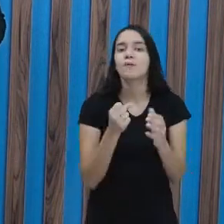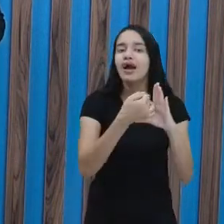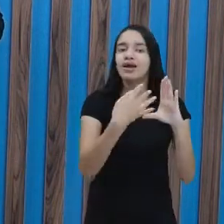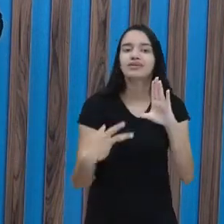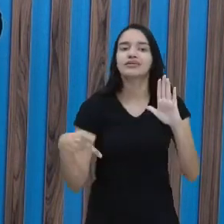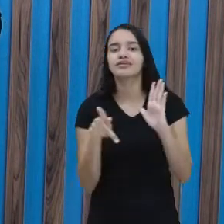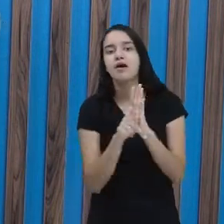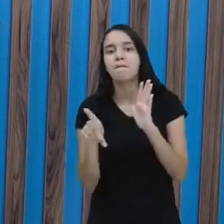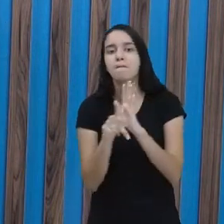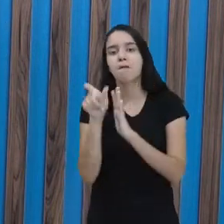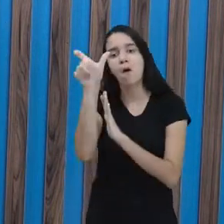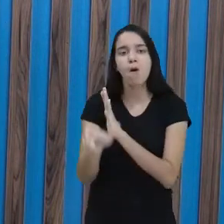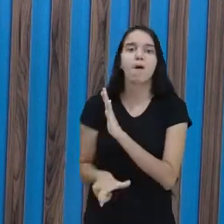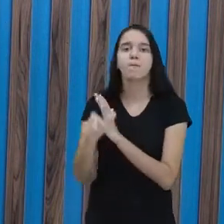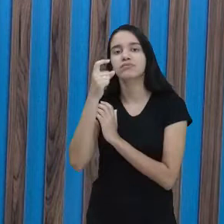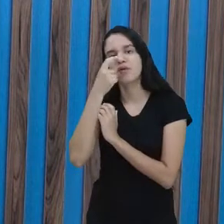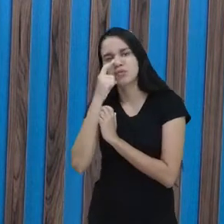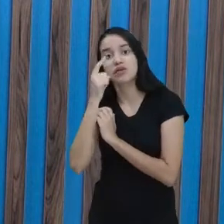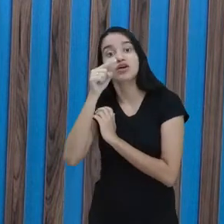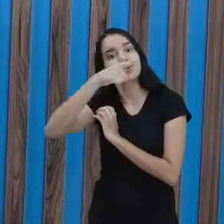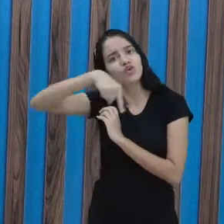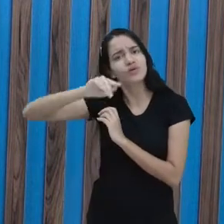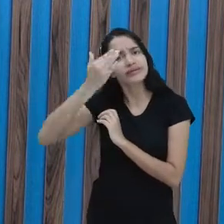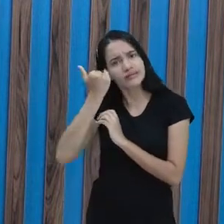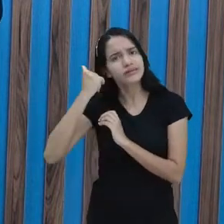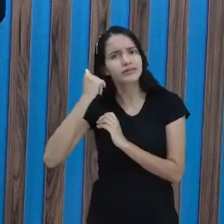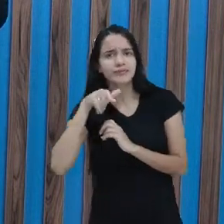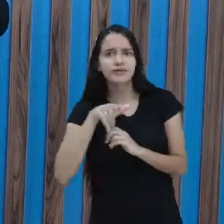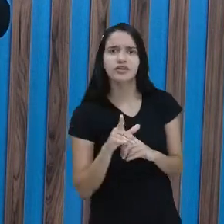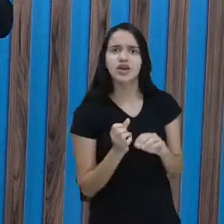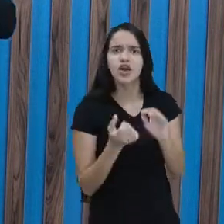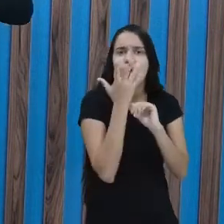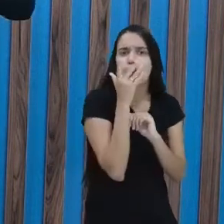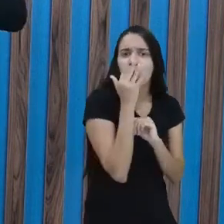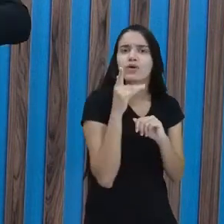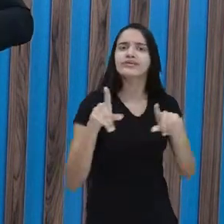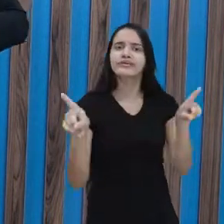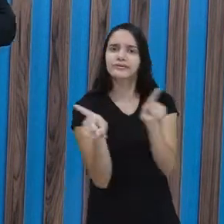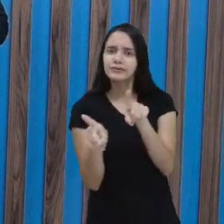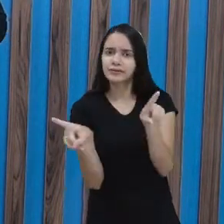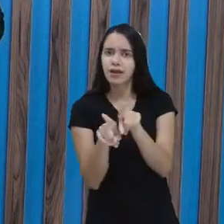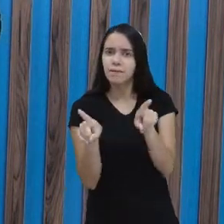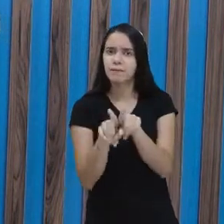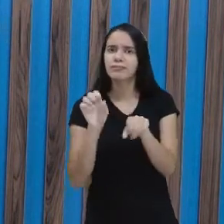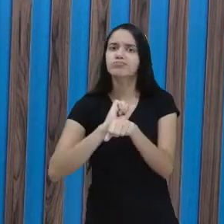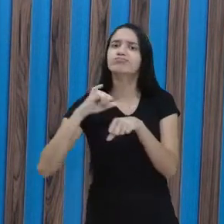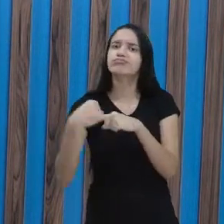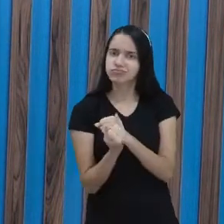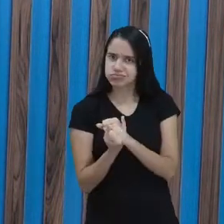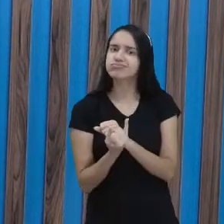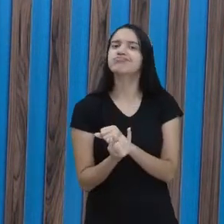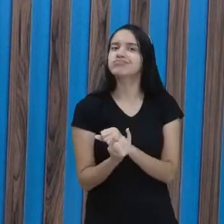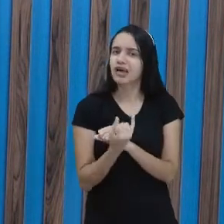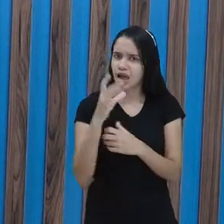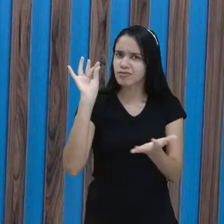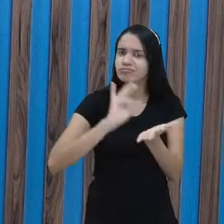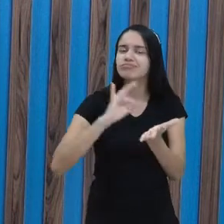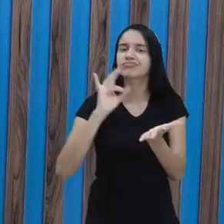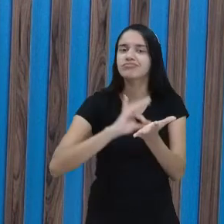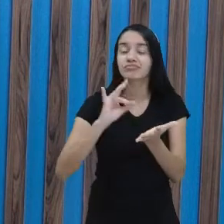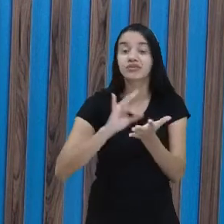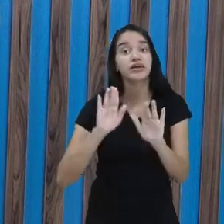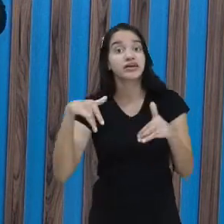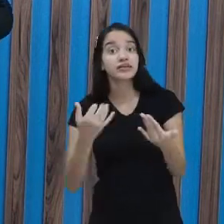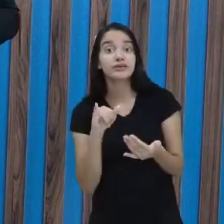característica daquela bruxa. E vocês sabiam que cores também são adjetivos? Verdade.